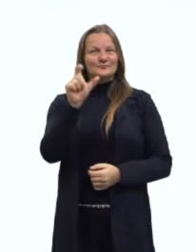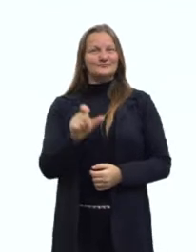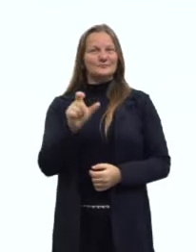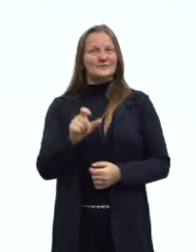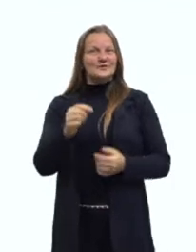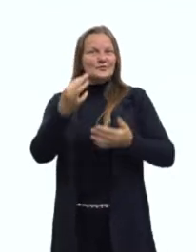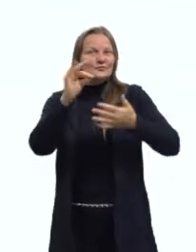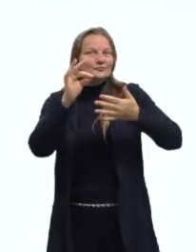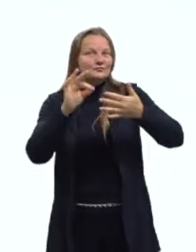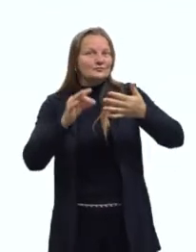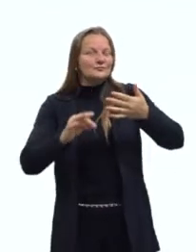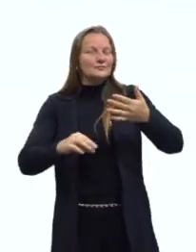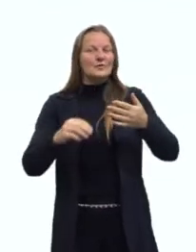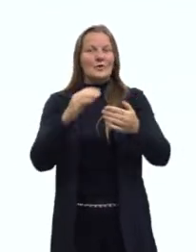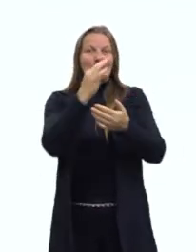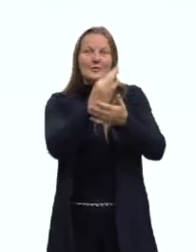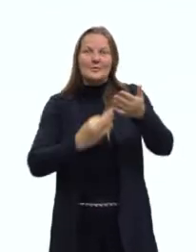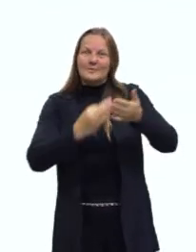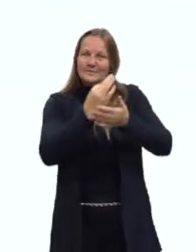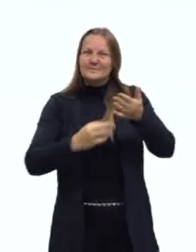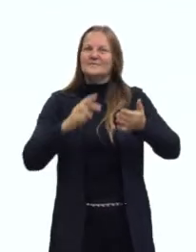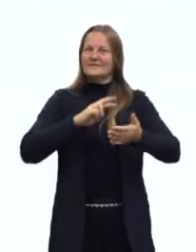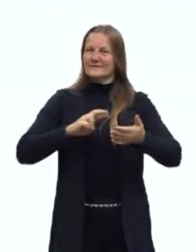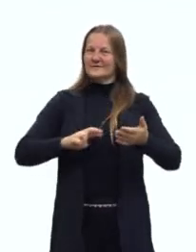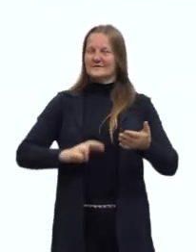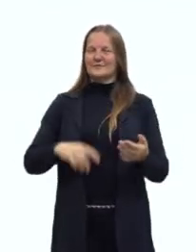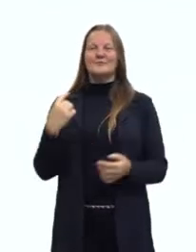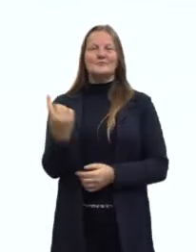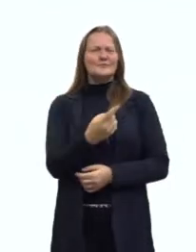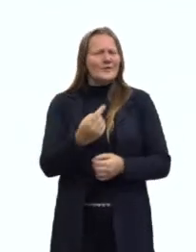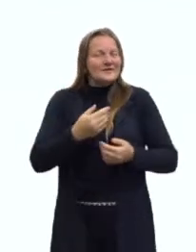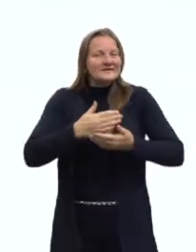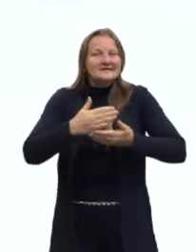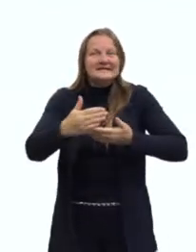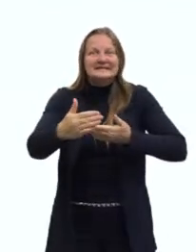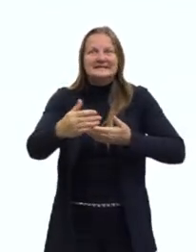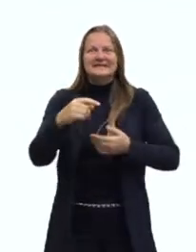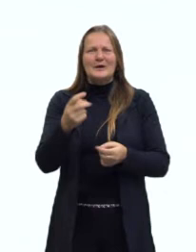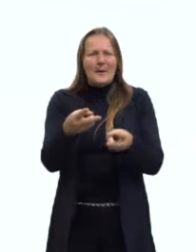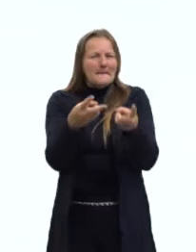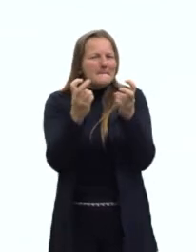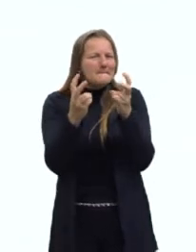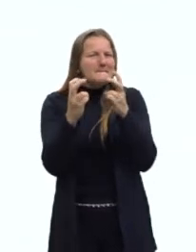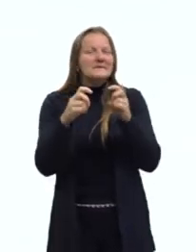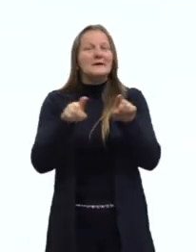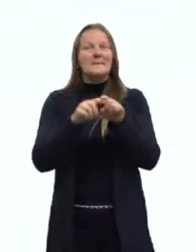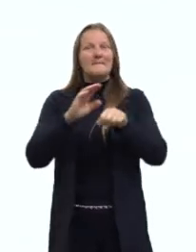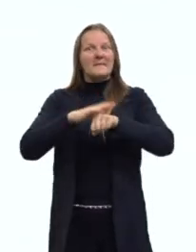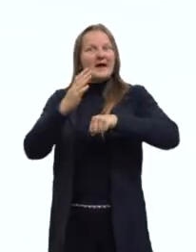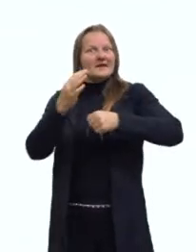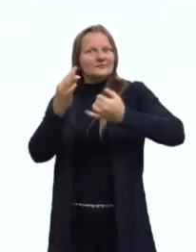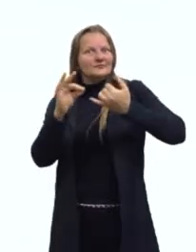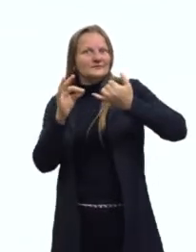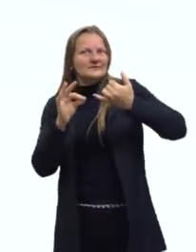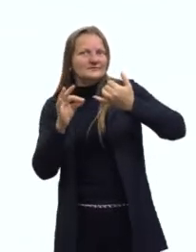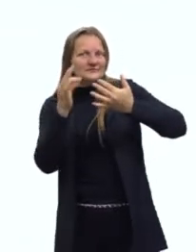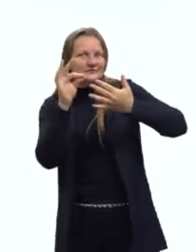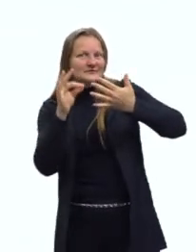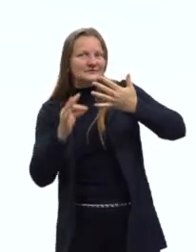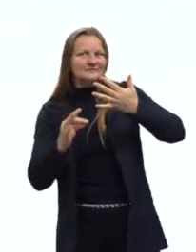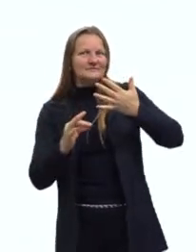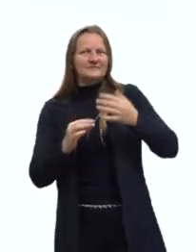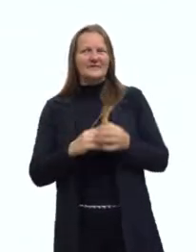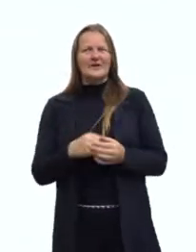corrige o nosso texto de redação, nós vamos perceber mais um detalhe. Que, na verdade,